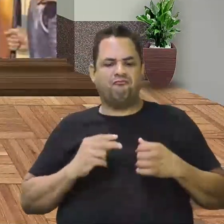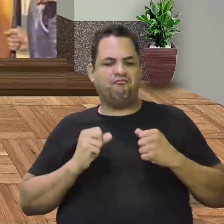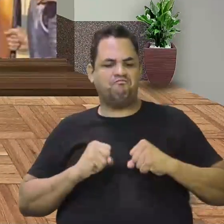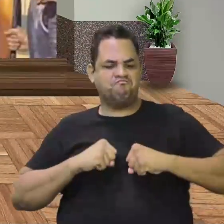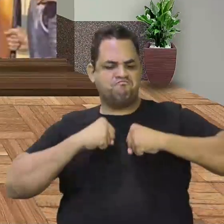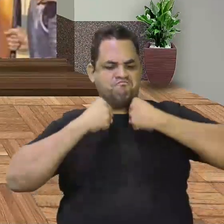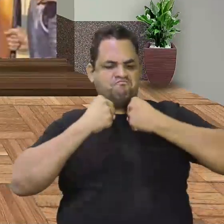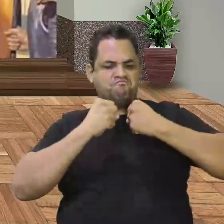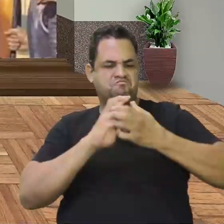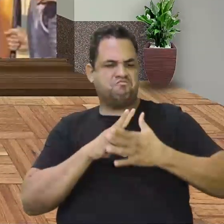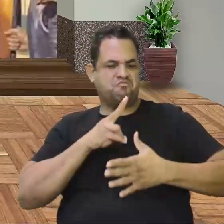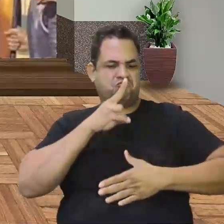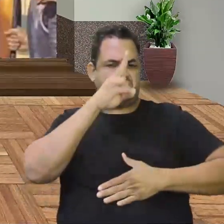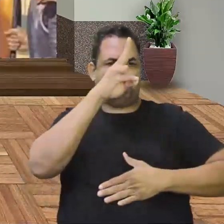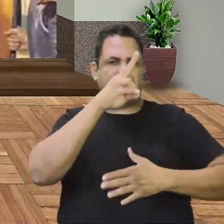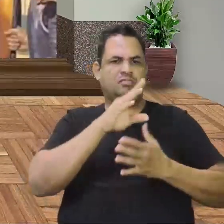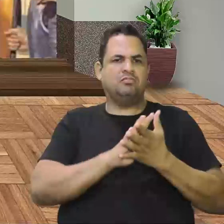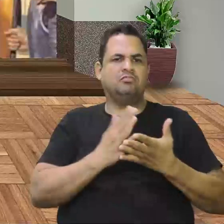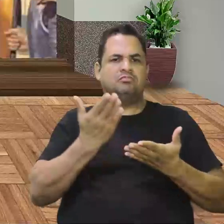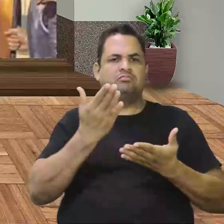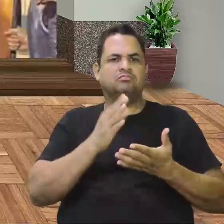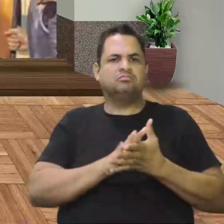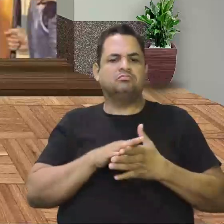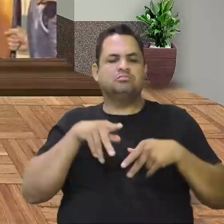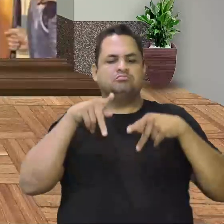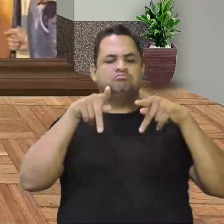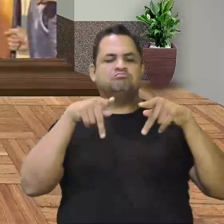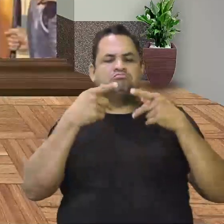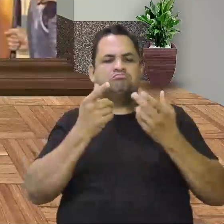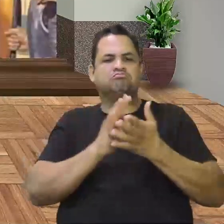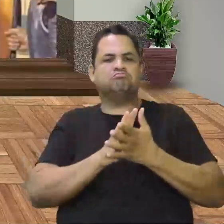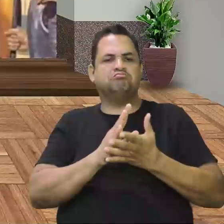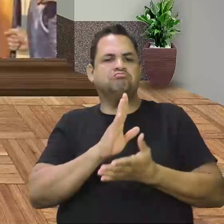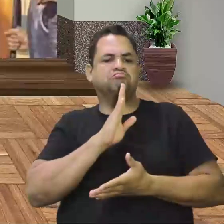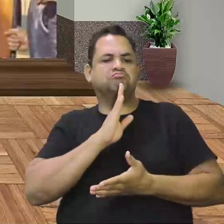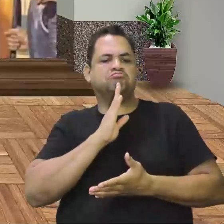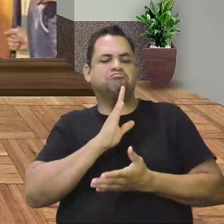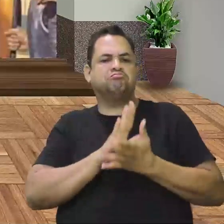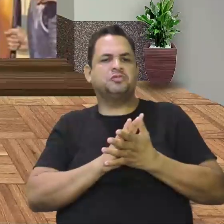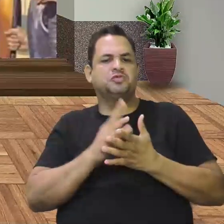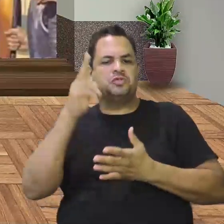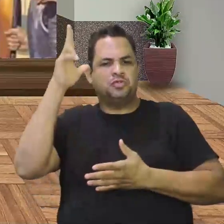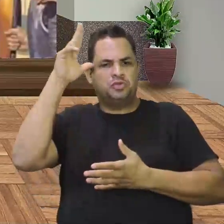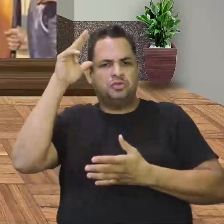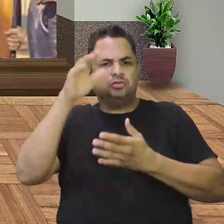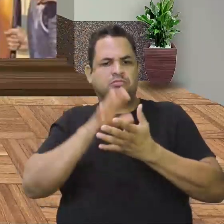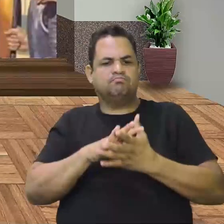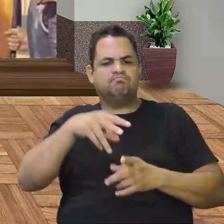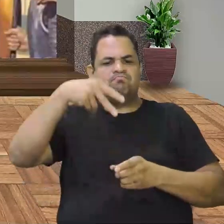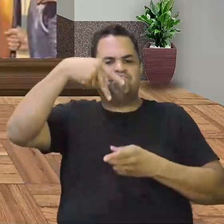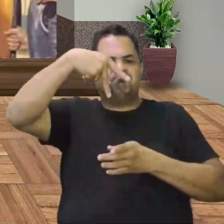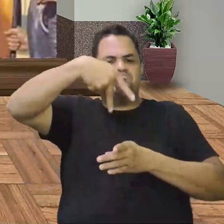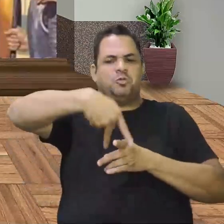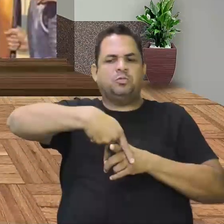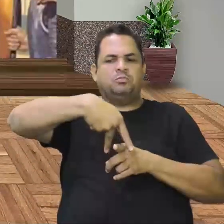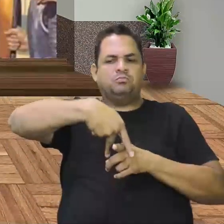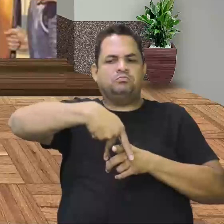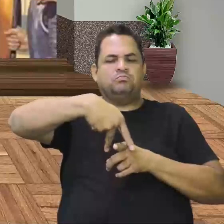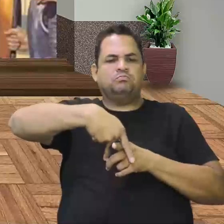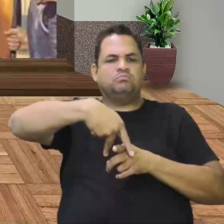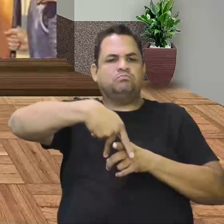vocês, para aquele povo que não conhecia o cavalo, chega o espanhol montado no cavalo.